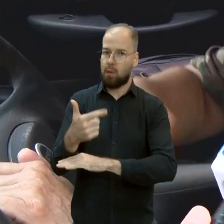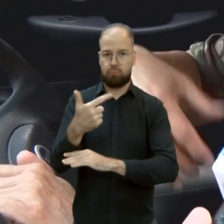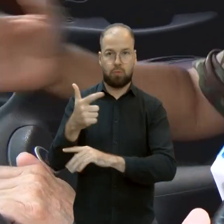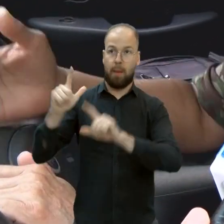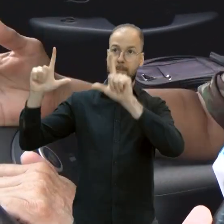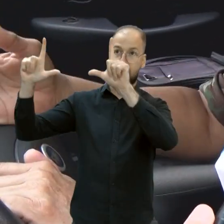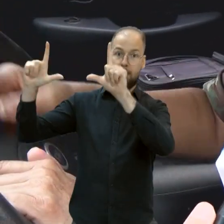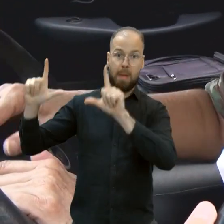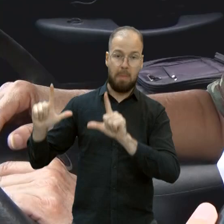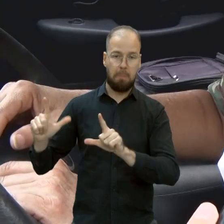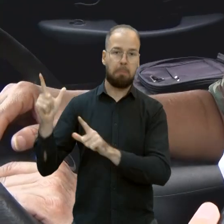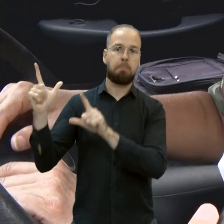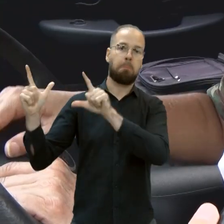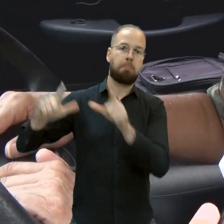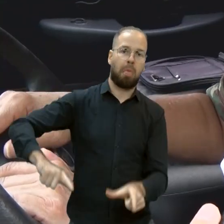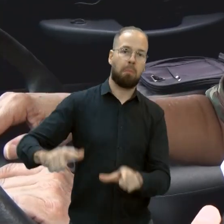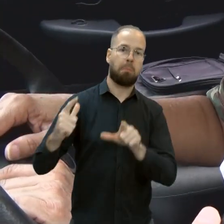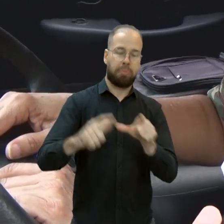as placas caíram.